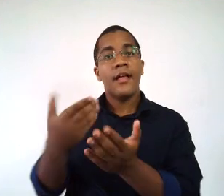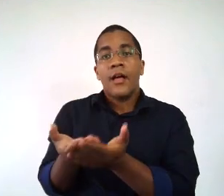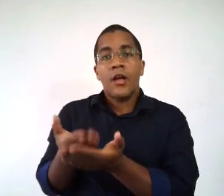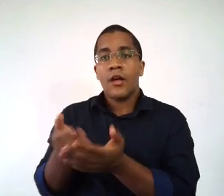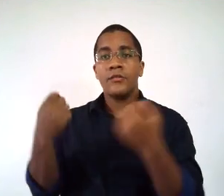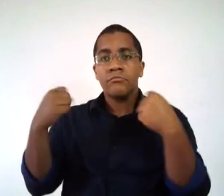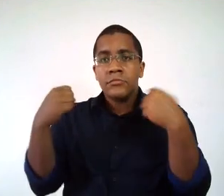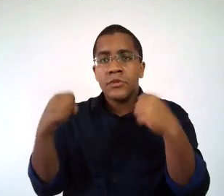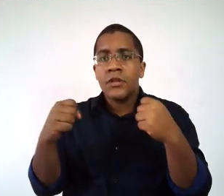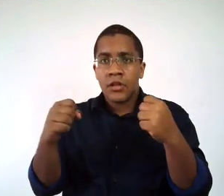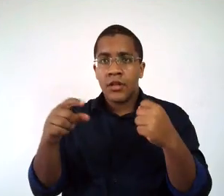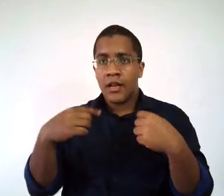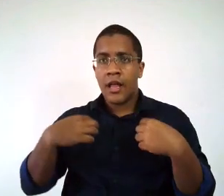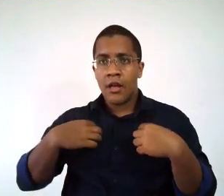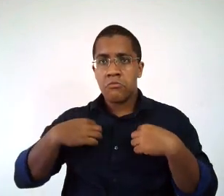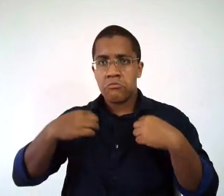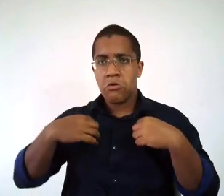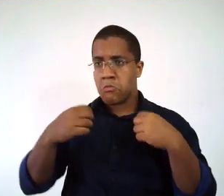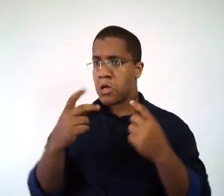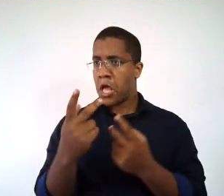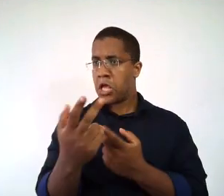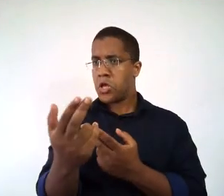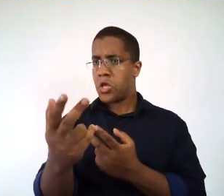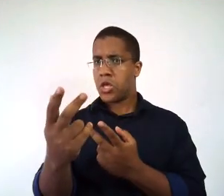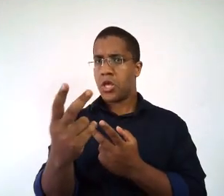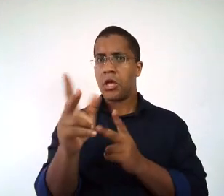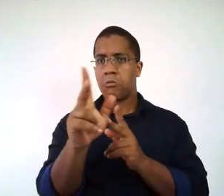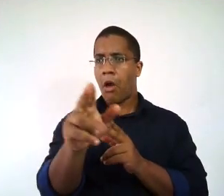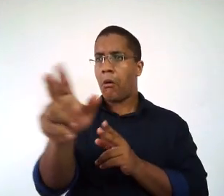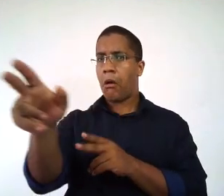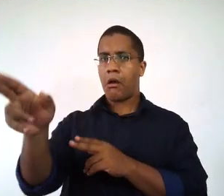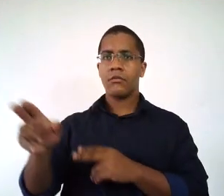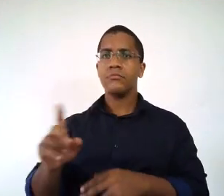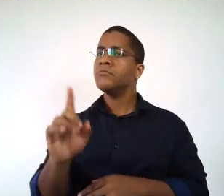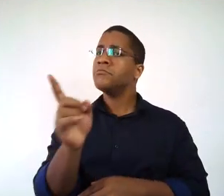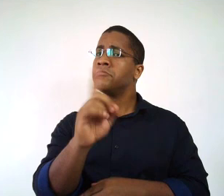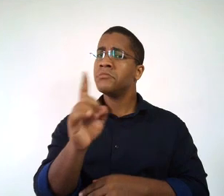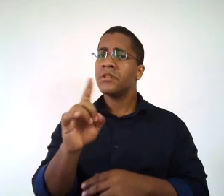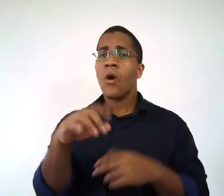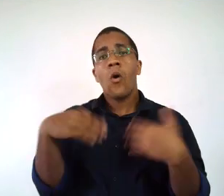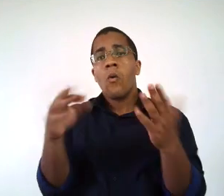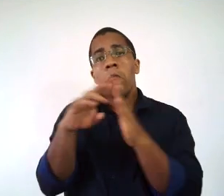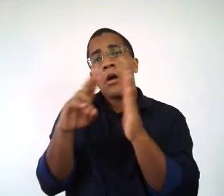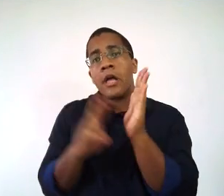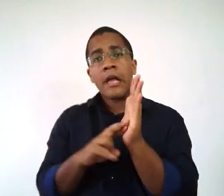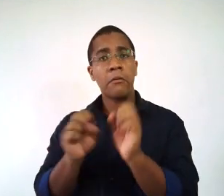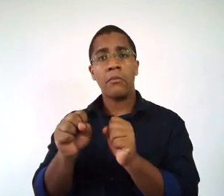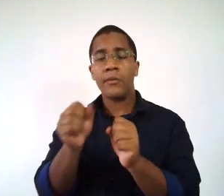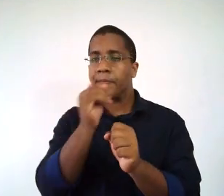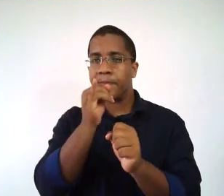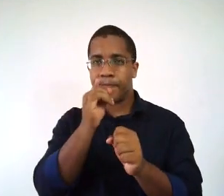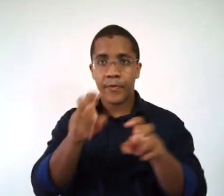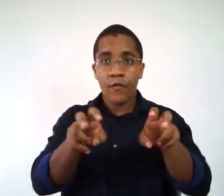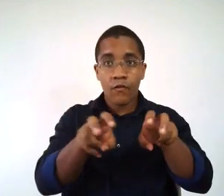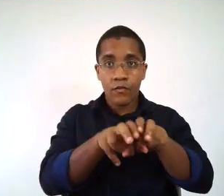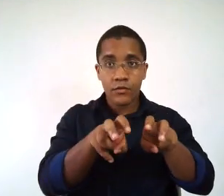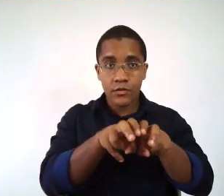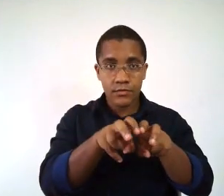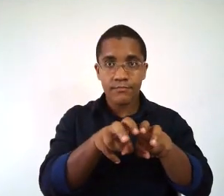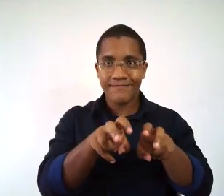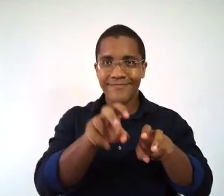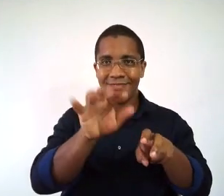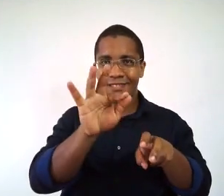talvez eu não tenha todos os alunos padronizados e de repente eu posso mudar alguma regra. Por exemplo,